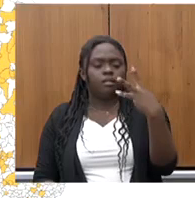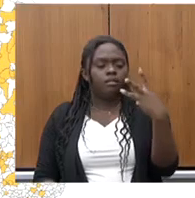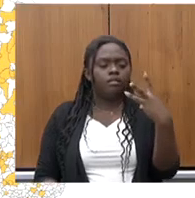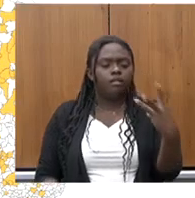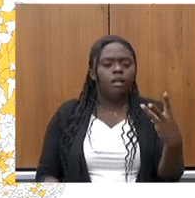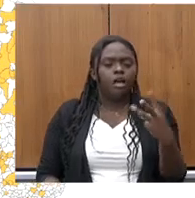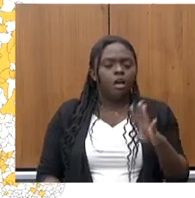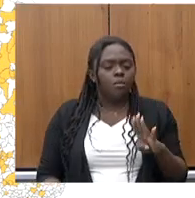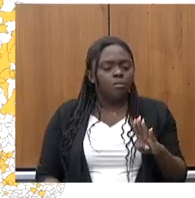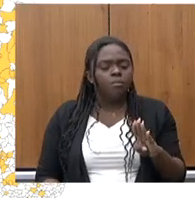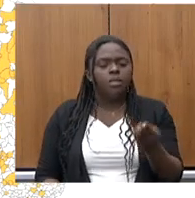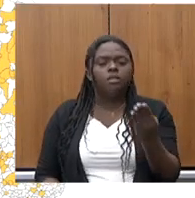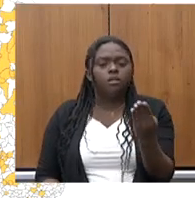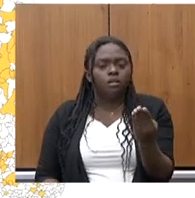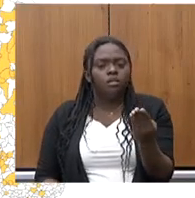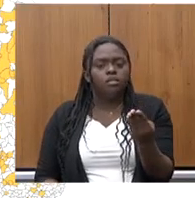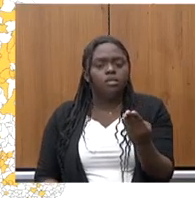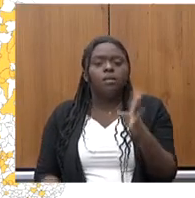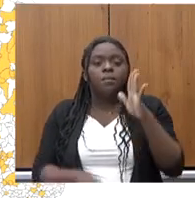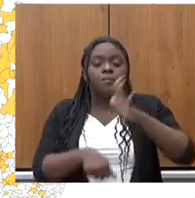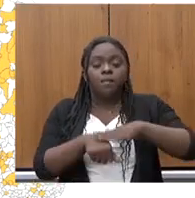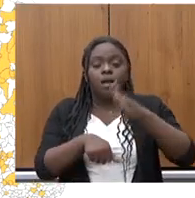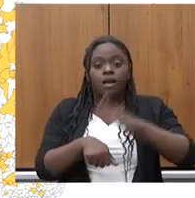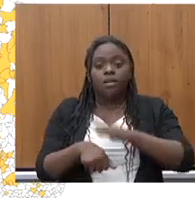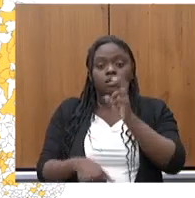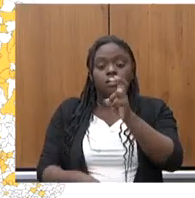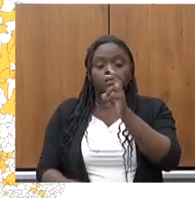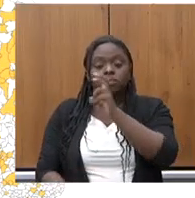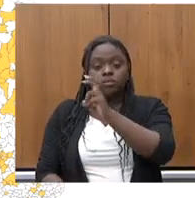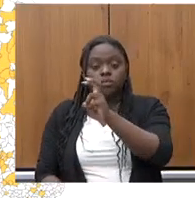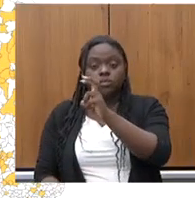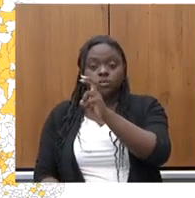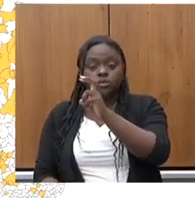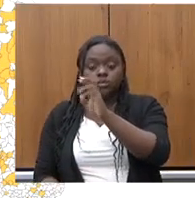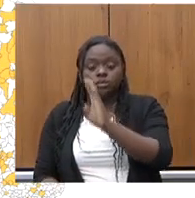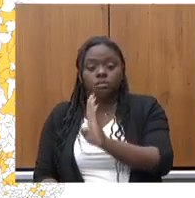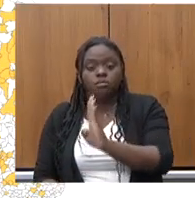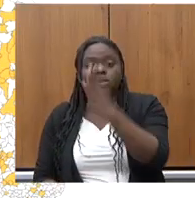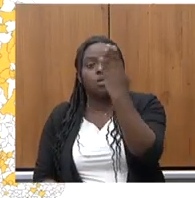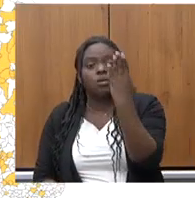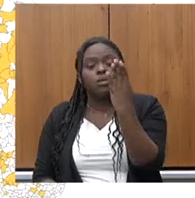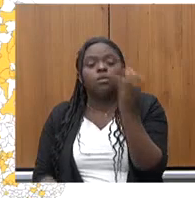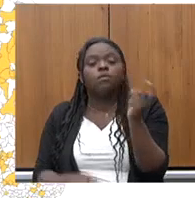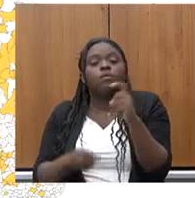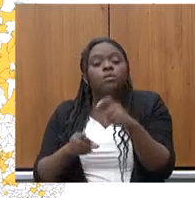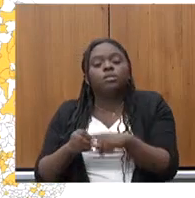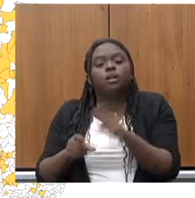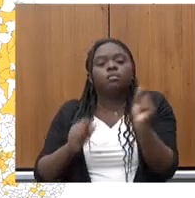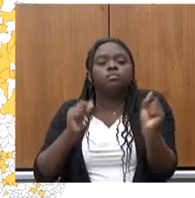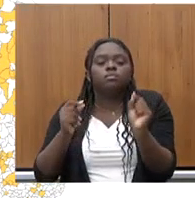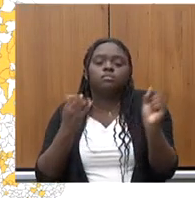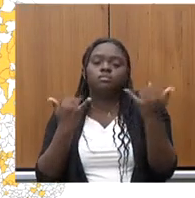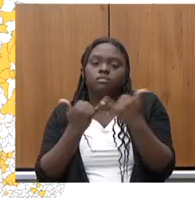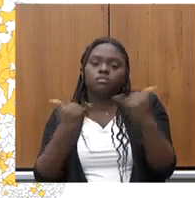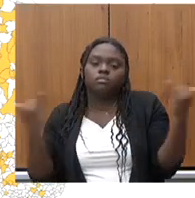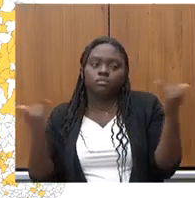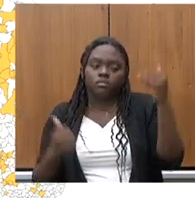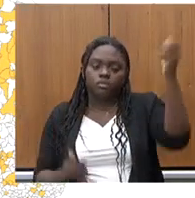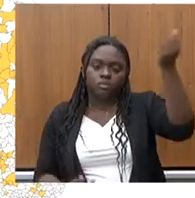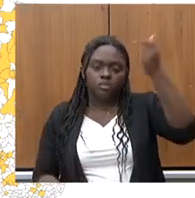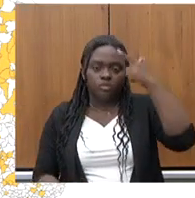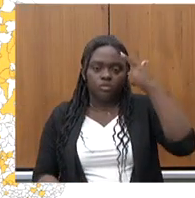bilhões, mais de 55 bilhões são voltados para a energia solar.